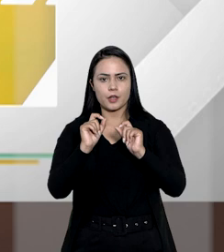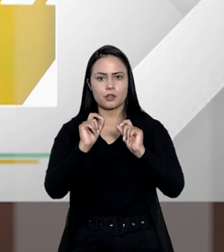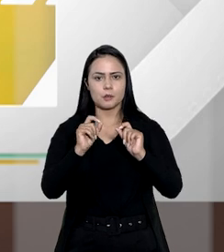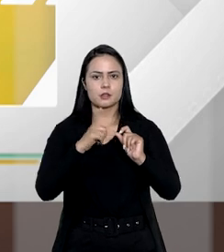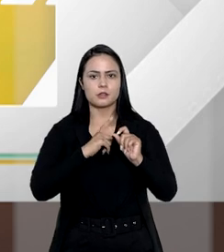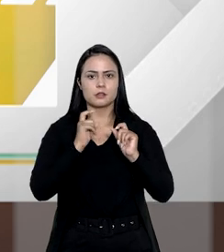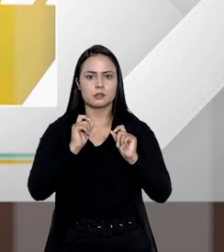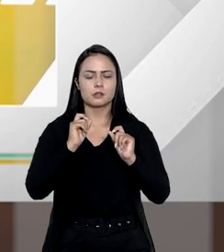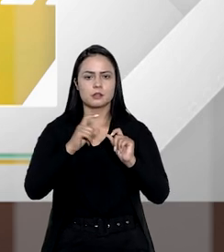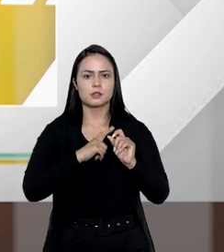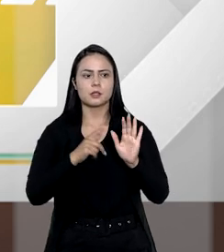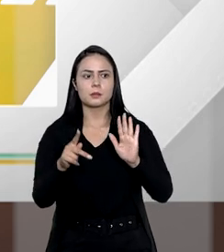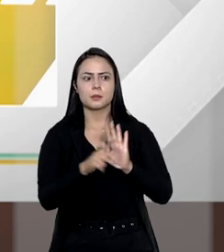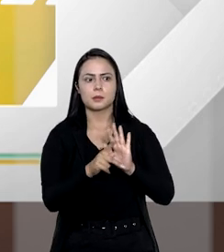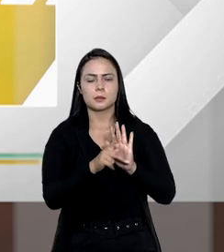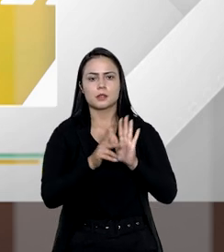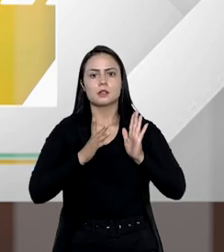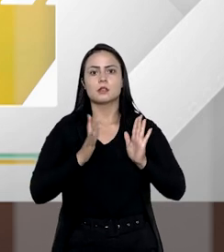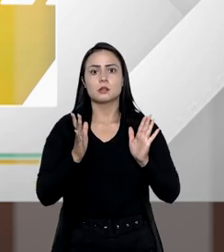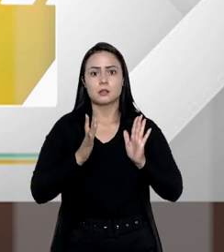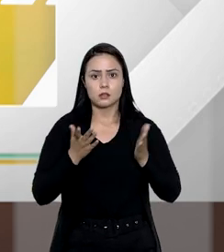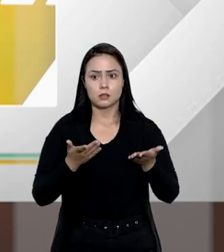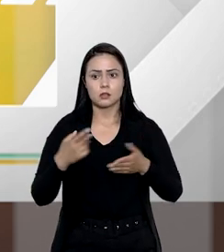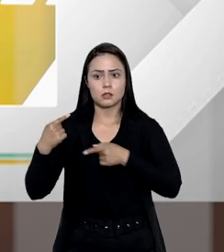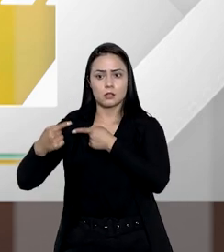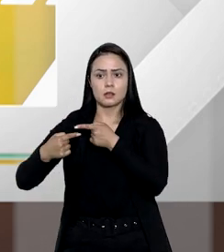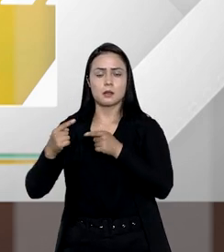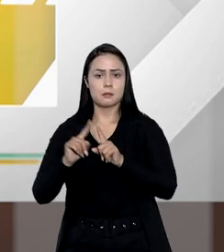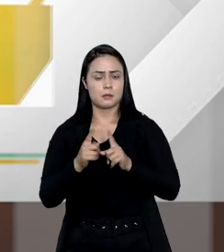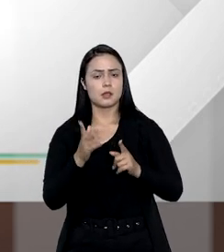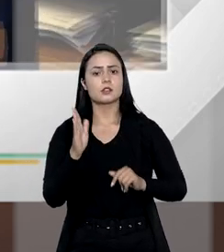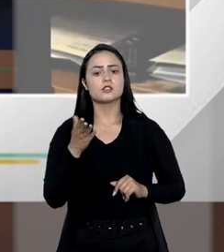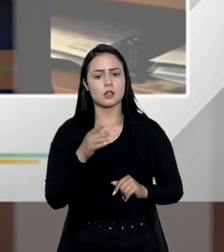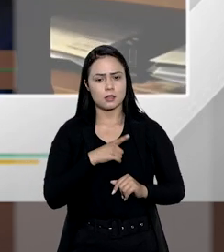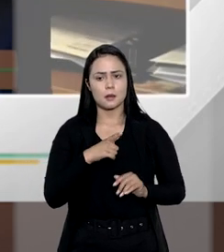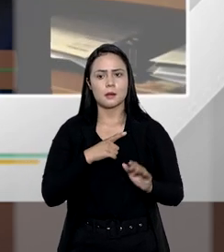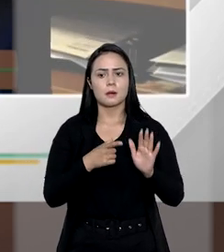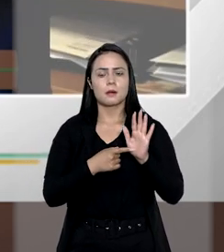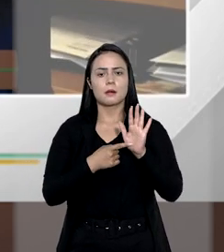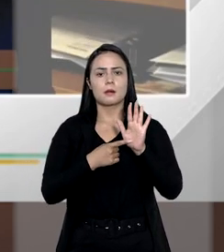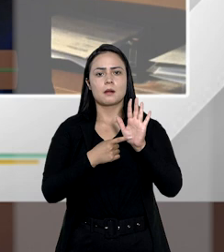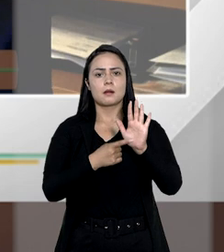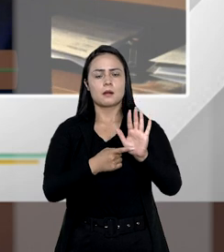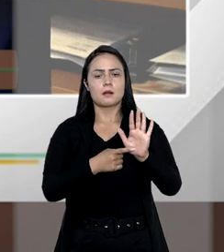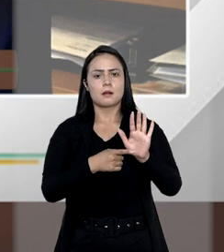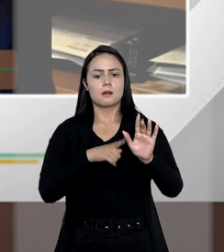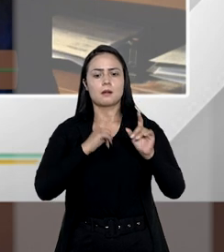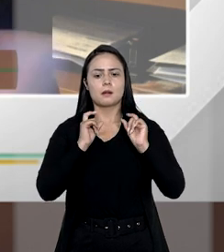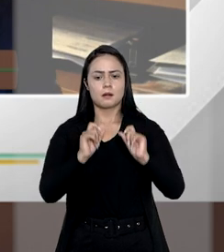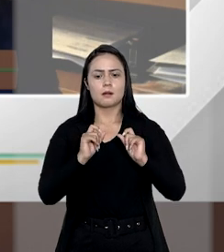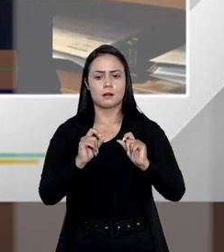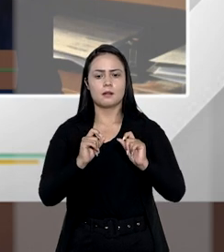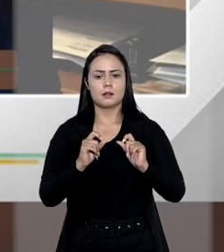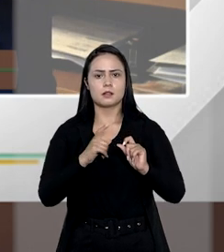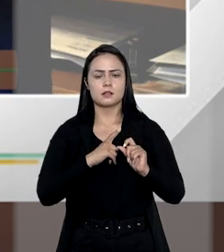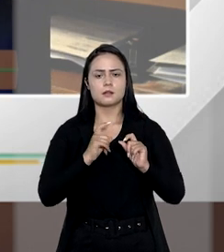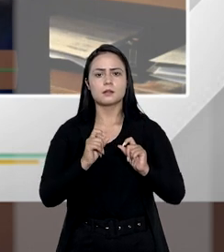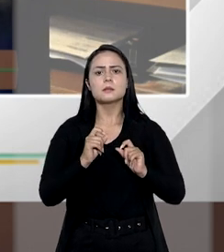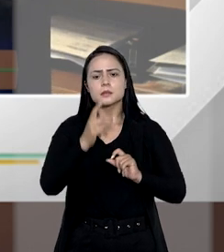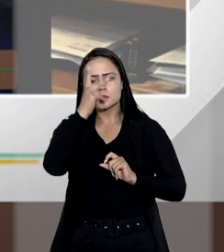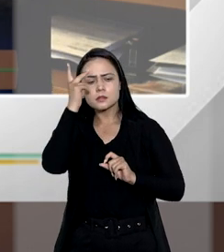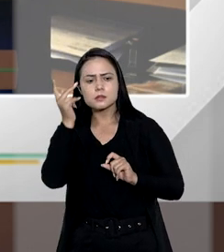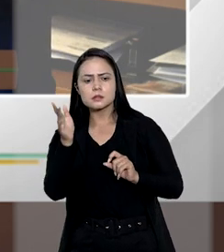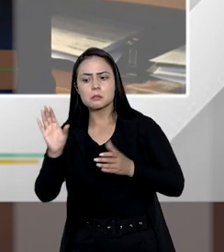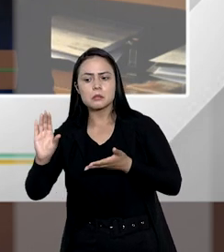o dono, o proprietário dos bens, faz já de modo a que os seus herdeiros ou as pessoas que ele quer